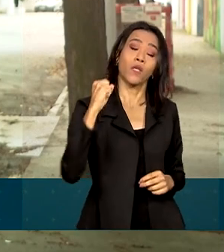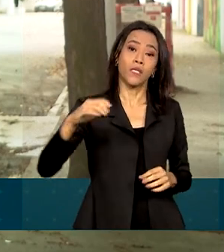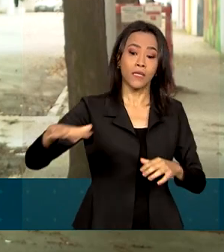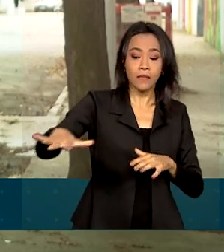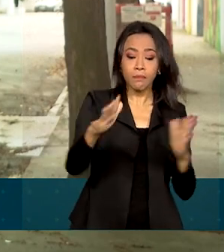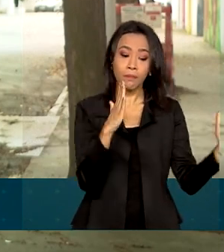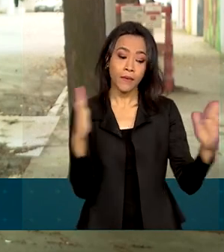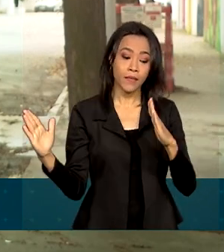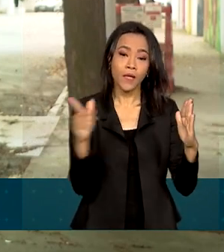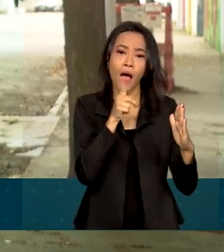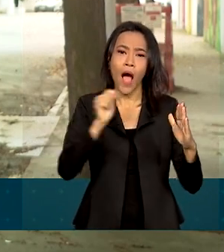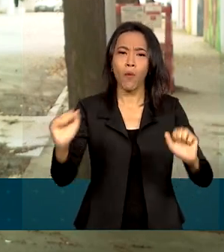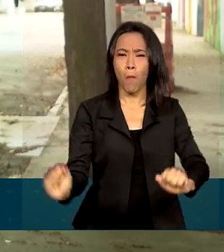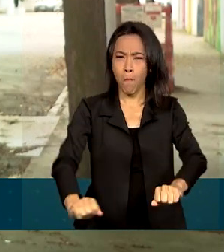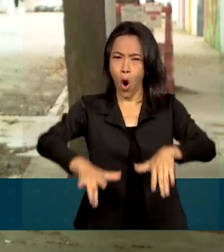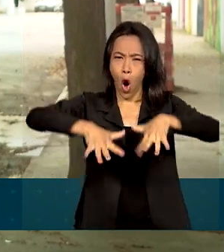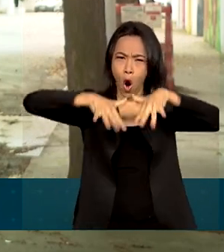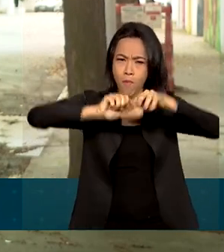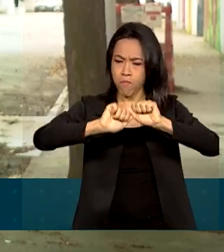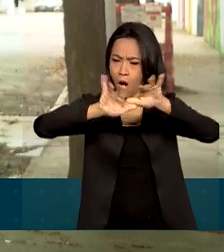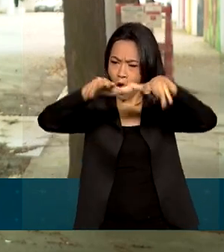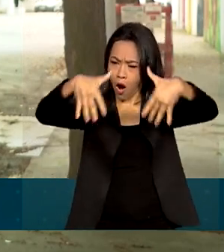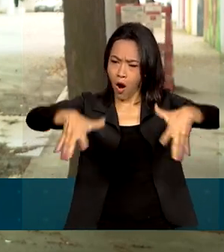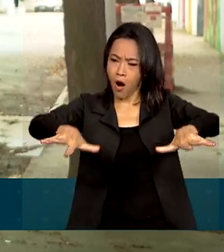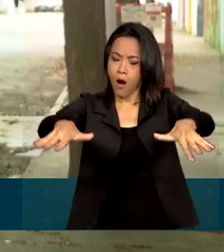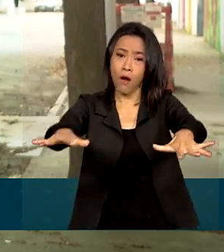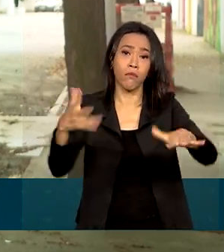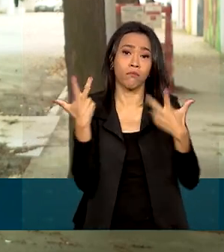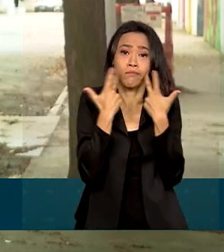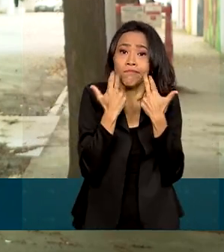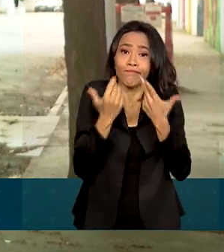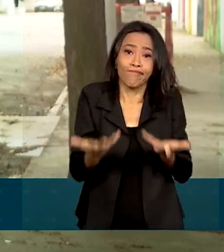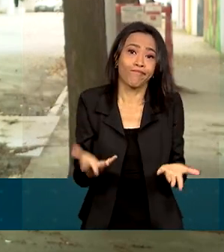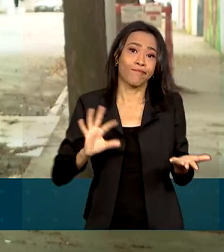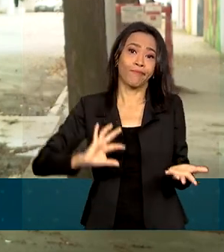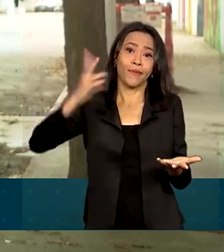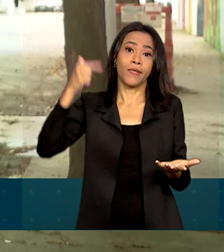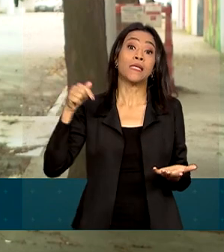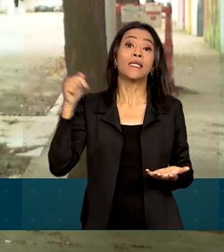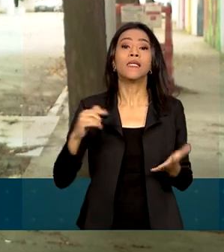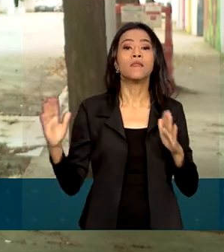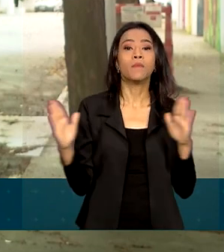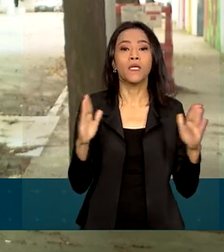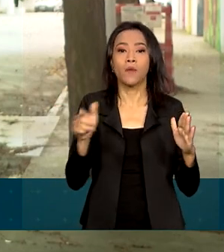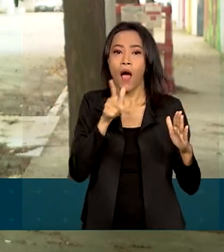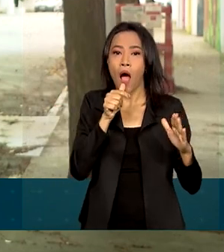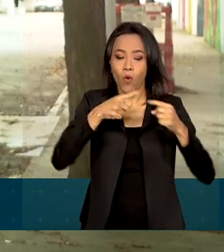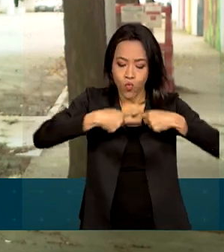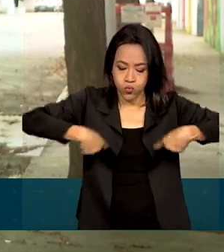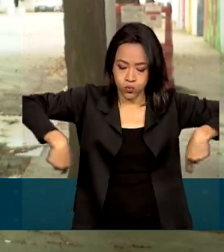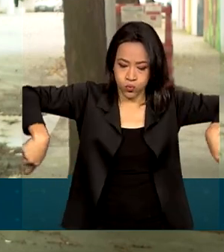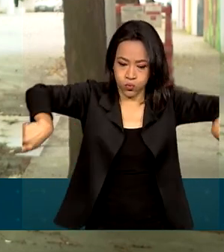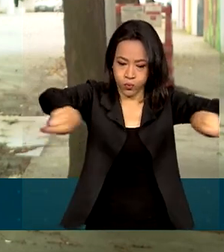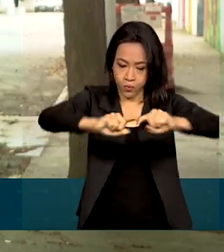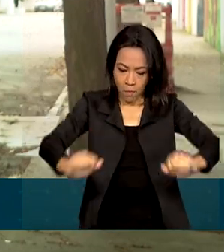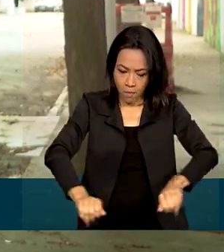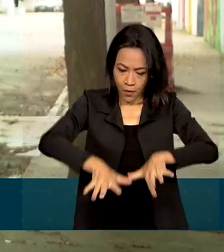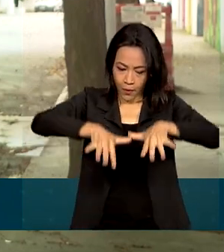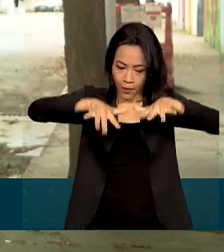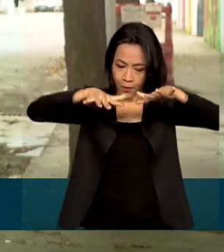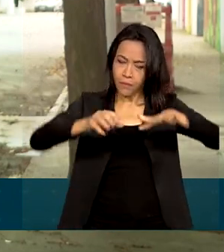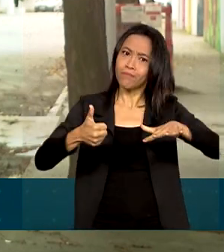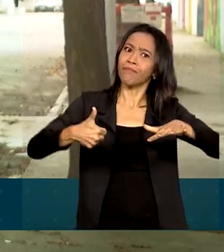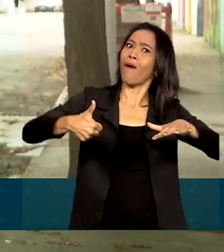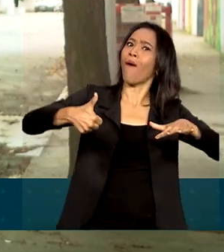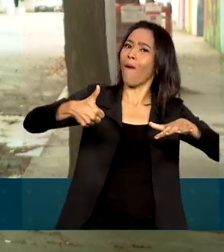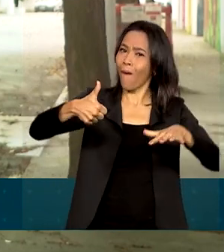ficam mais comuns. A boa notícia é que nesse período, os reservatórios tendem a se recuperar e a chuva é